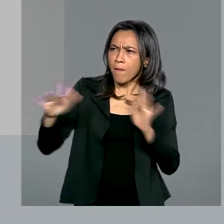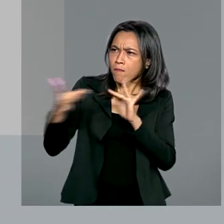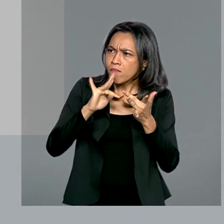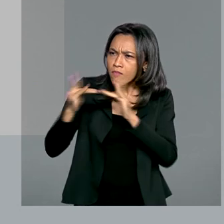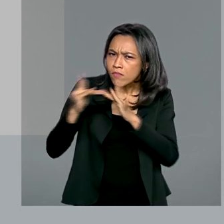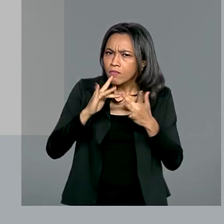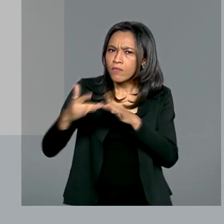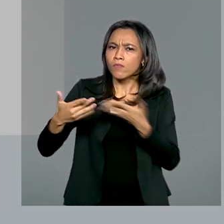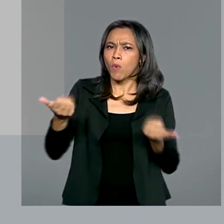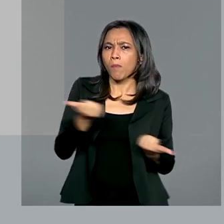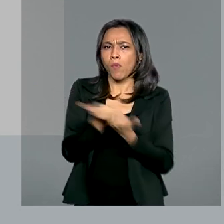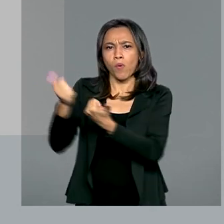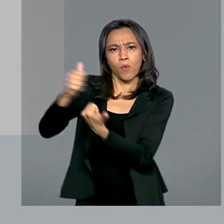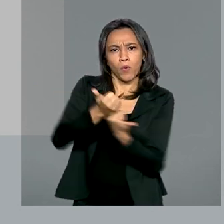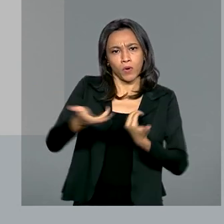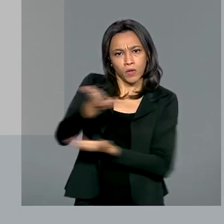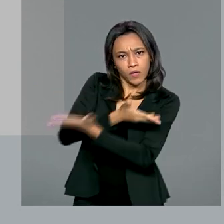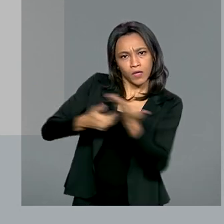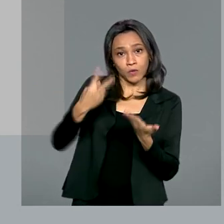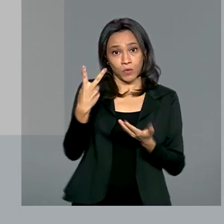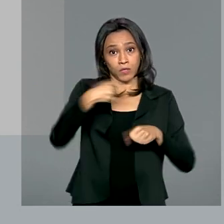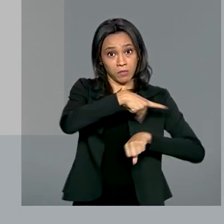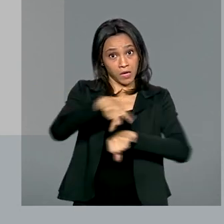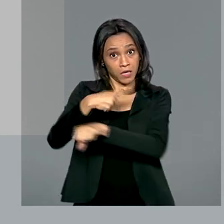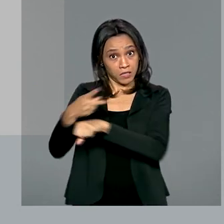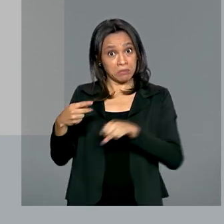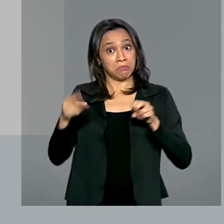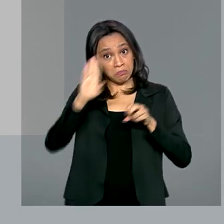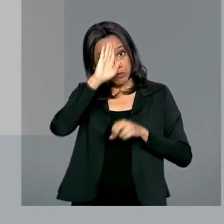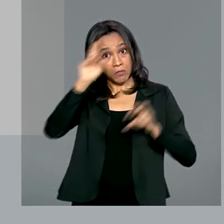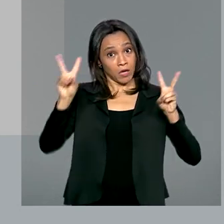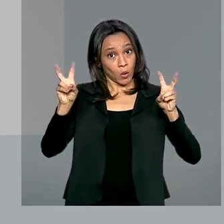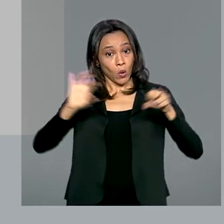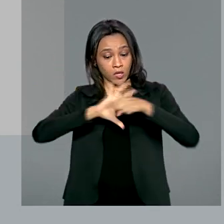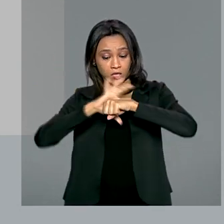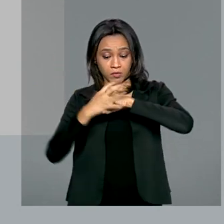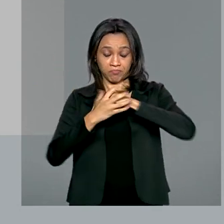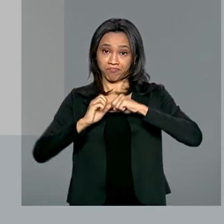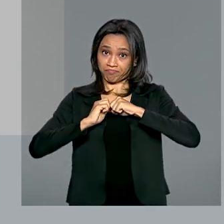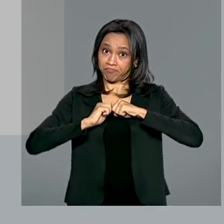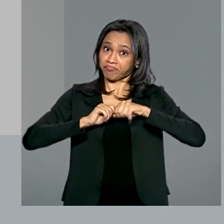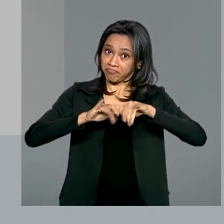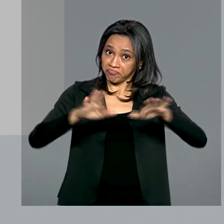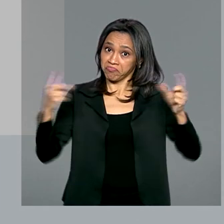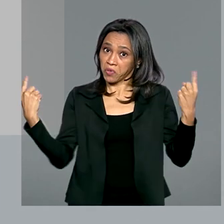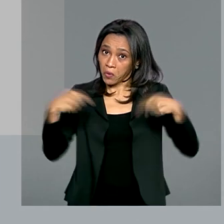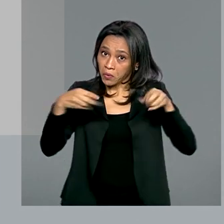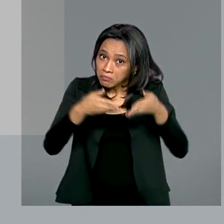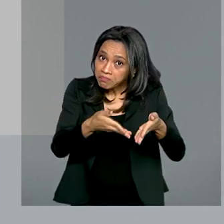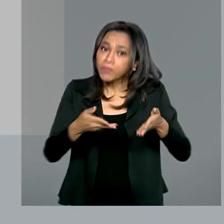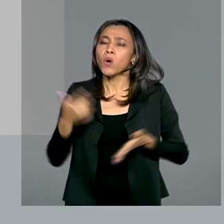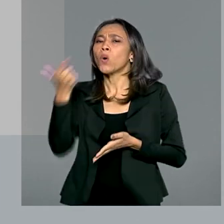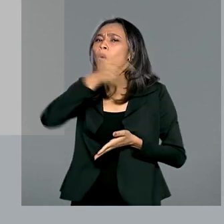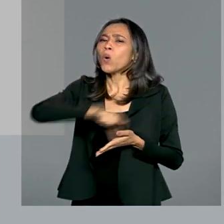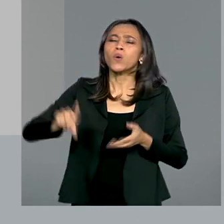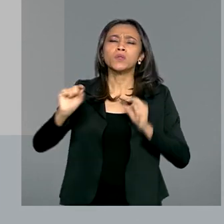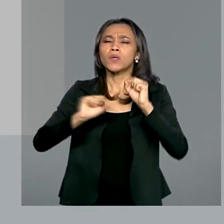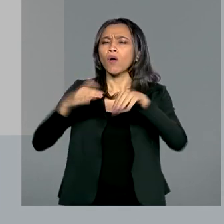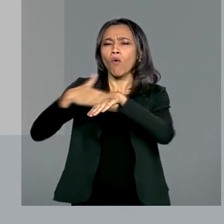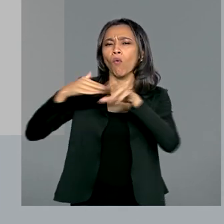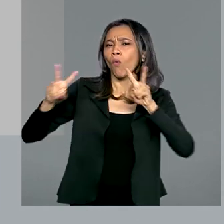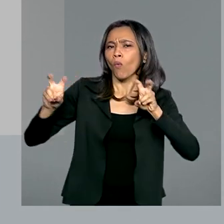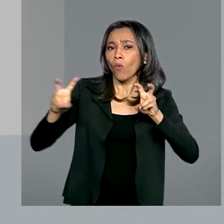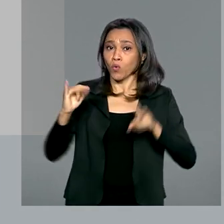cooperação entre os dois países, inclusive no combate à Covid-19. Outro tema da conversa foram os resultados que os dois